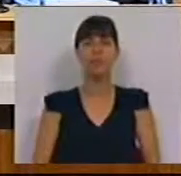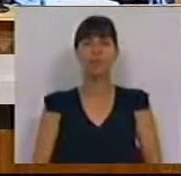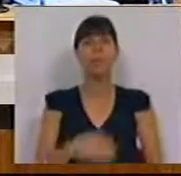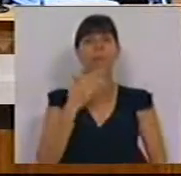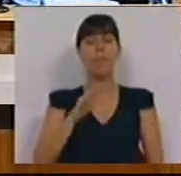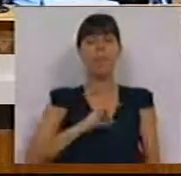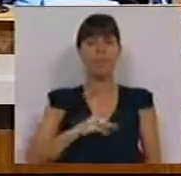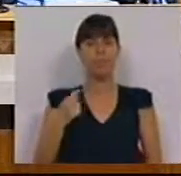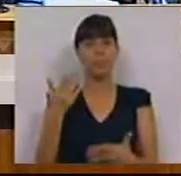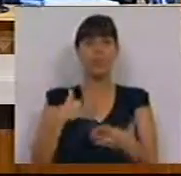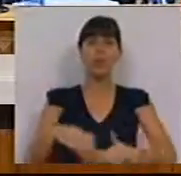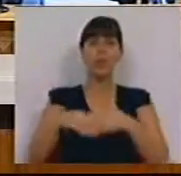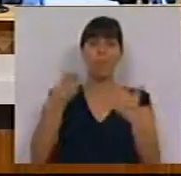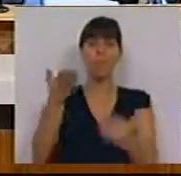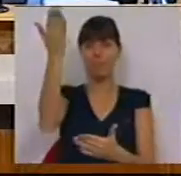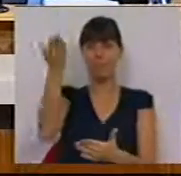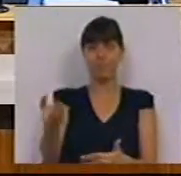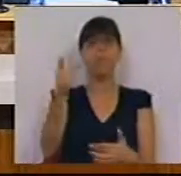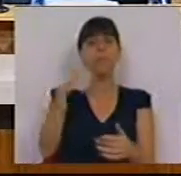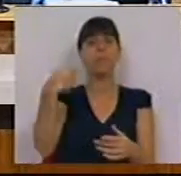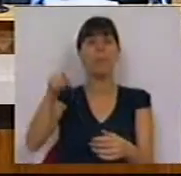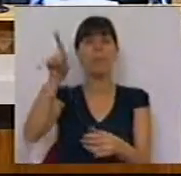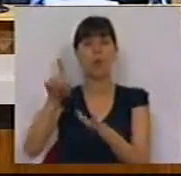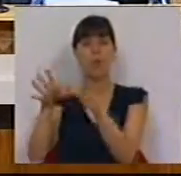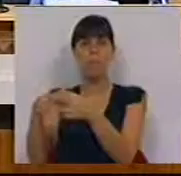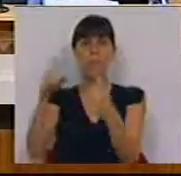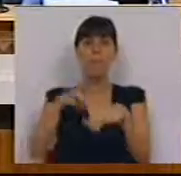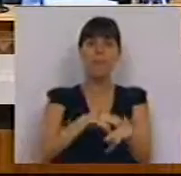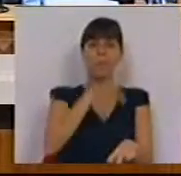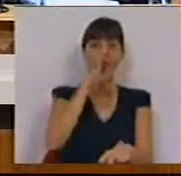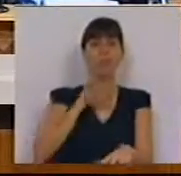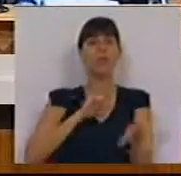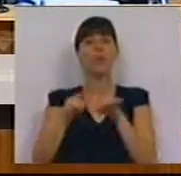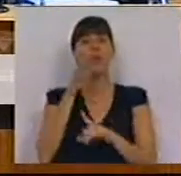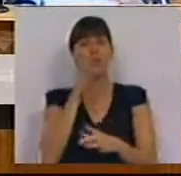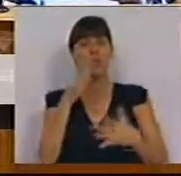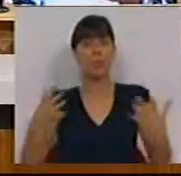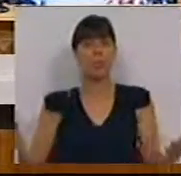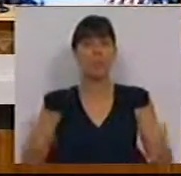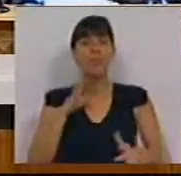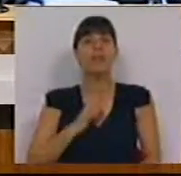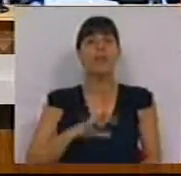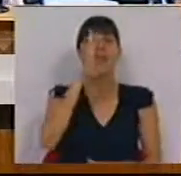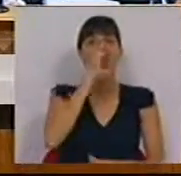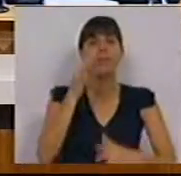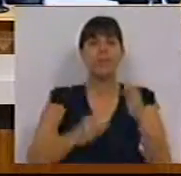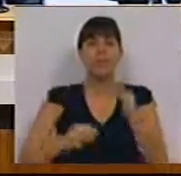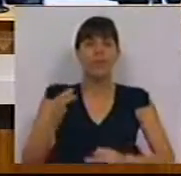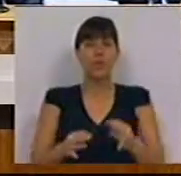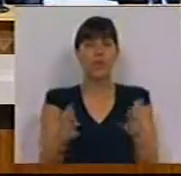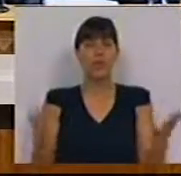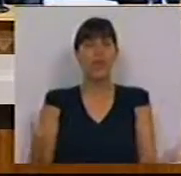Muito obrigado, Sr. Presidente. Queria cumprimentar a Vossa Excelência, Sr. Presidente da Primeira Comissão, Sr. Membros do Governo, Srs. e Srs. Deputados. Sra. Ministra da Justiça,